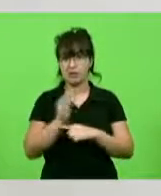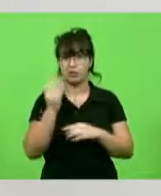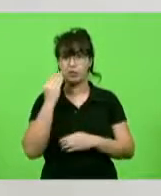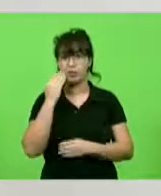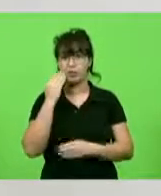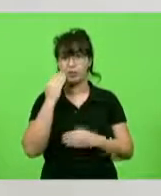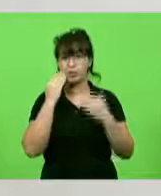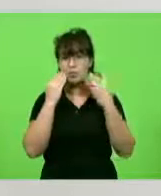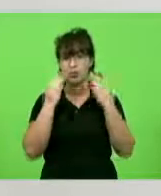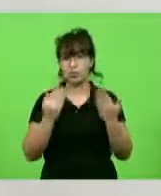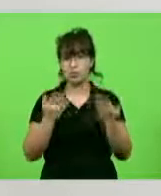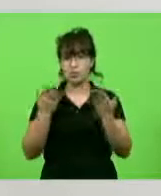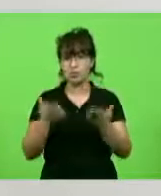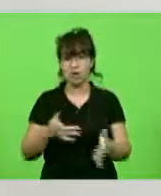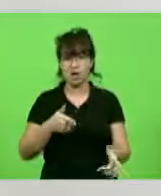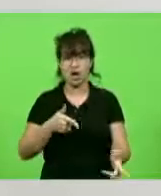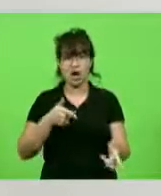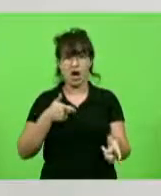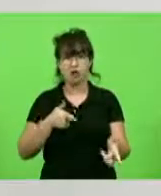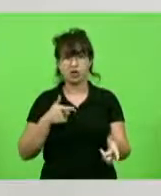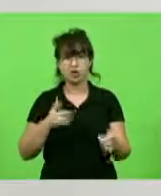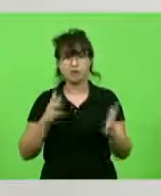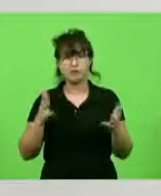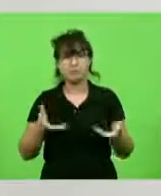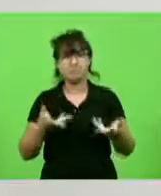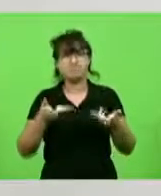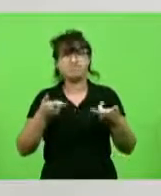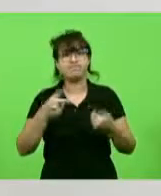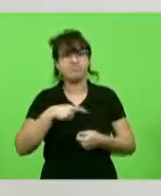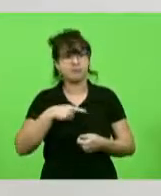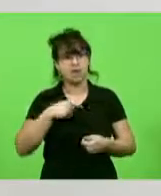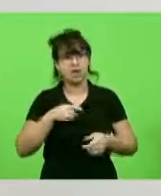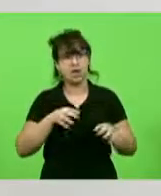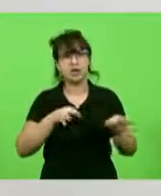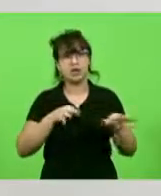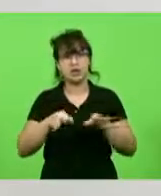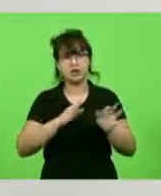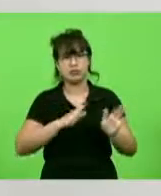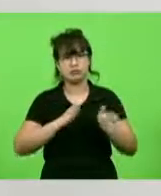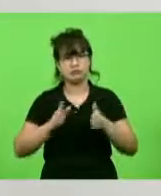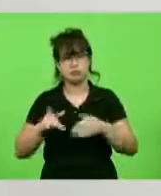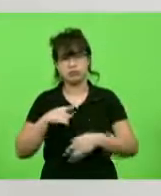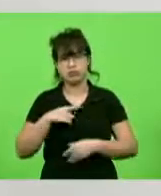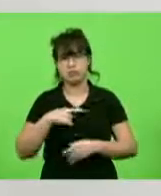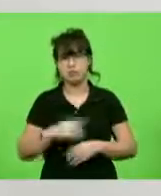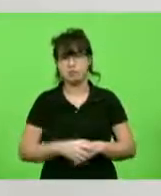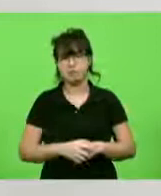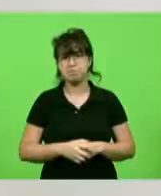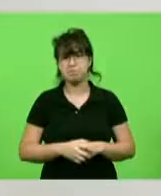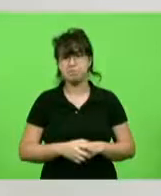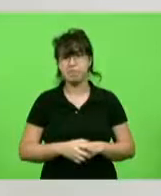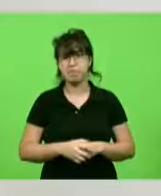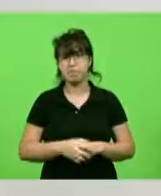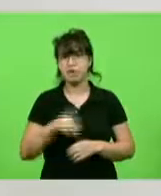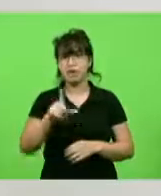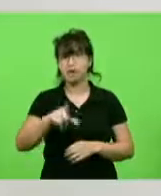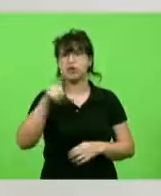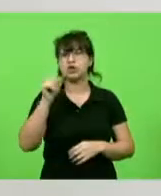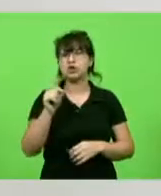comprometimento dele, a qualidade do treino que eles têm lá dentro. Naquela distância ali, poderia você escolher qual unha do